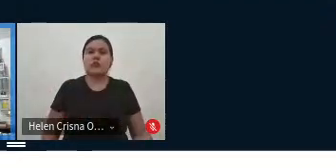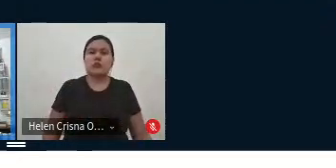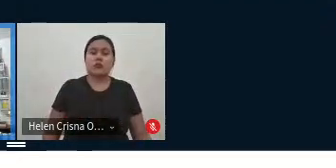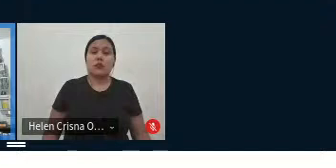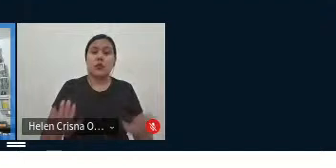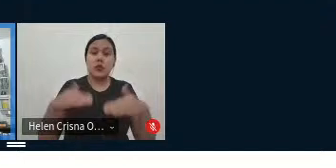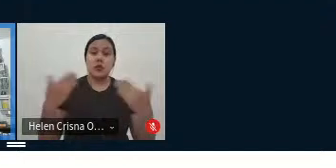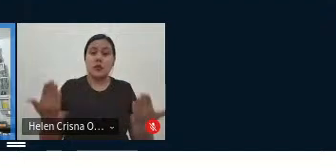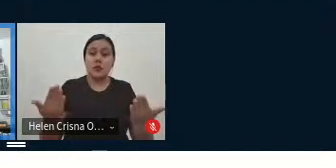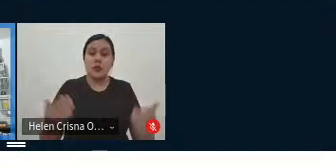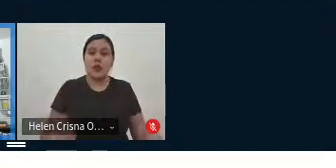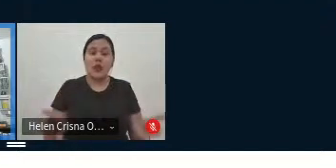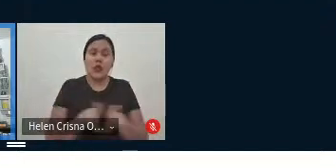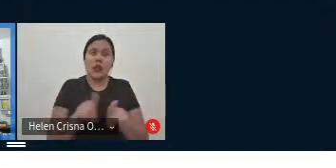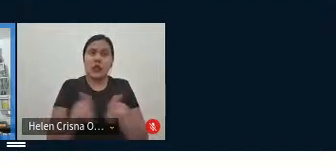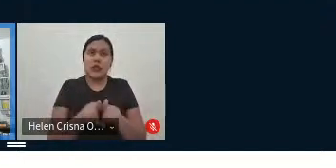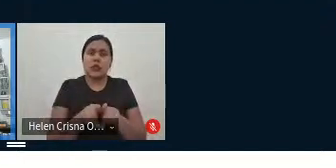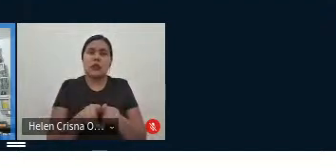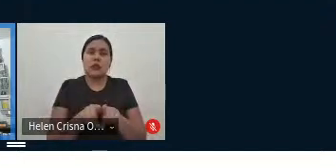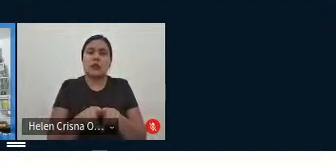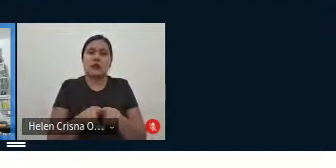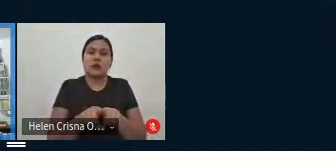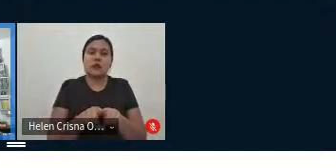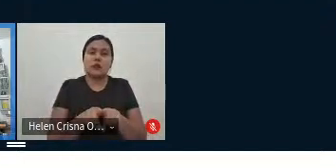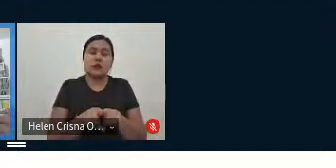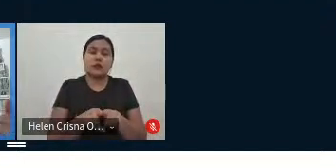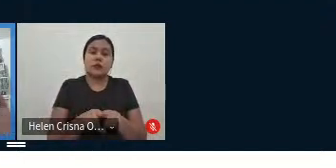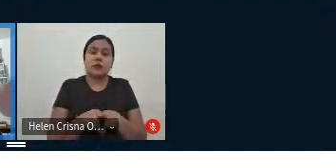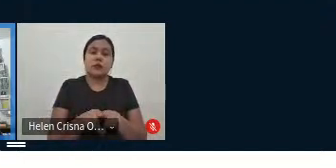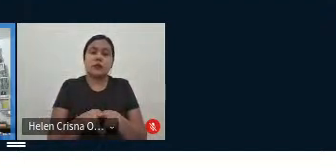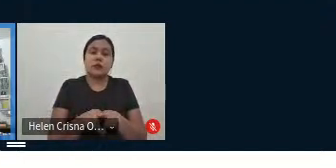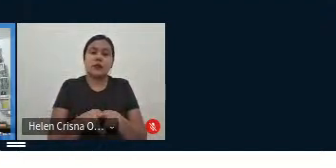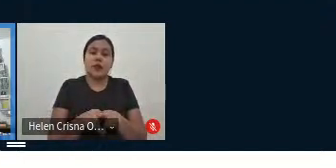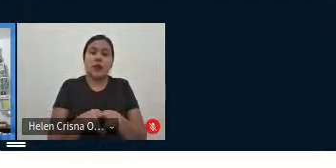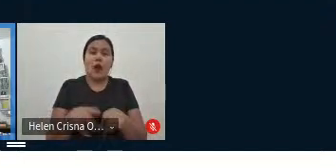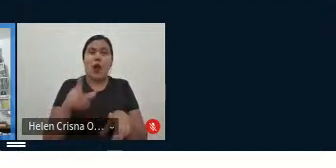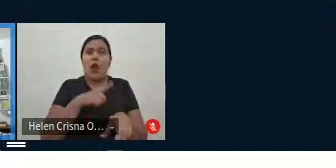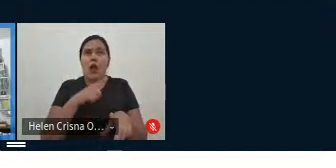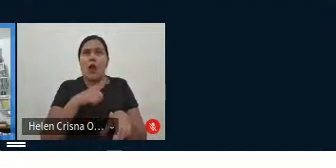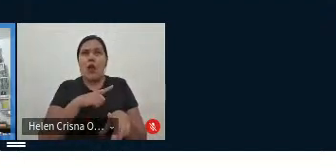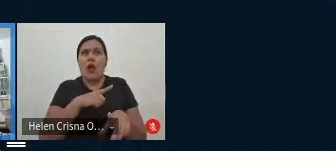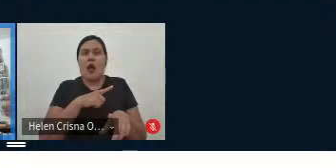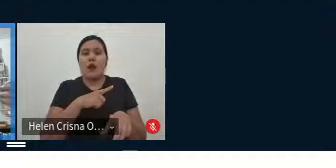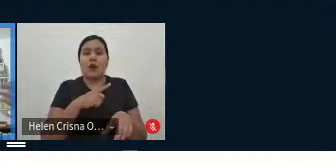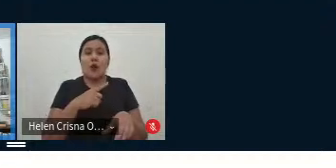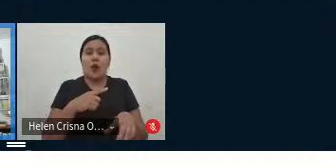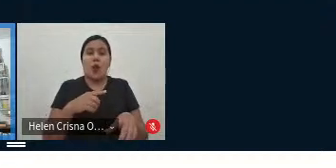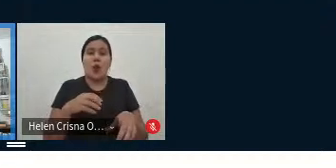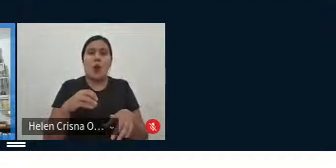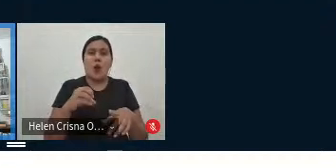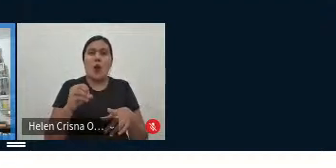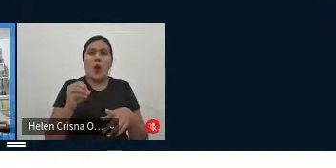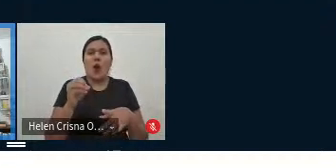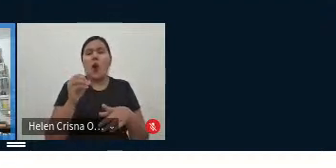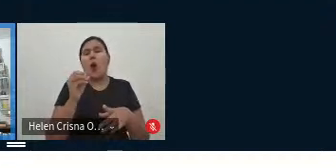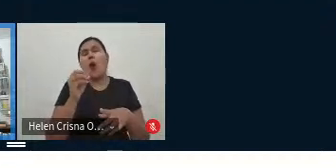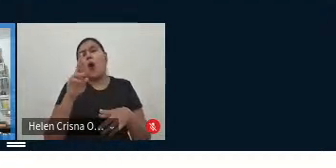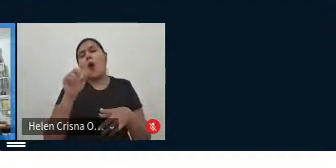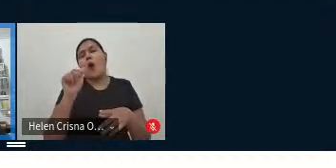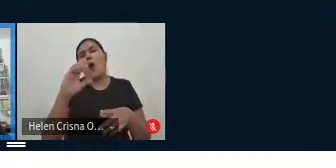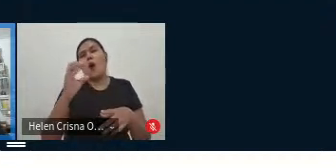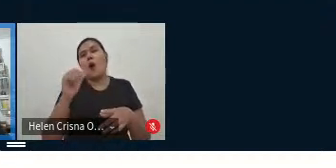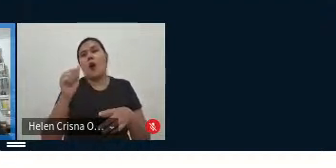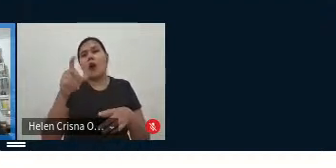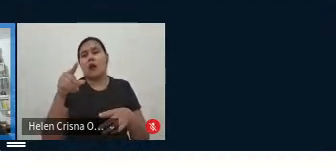e também, quando você tem uma oração muito comprida, né? Muito